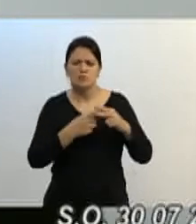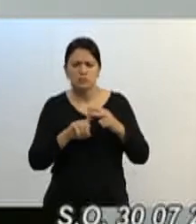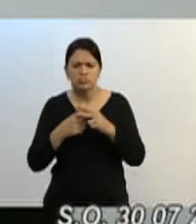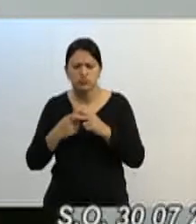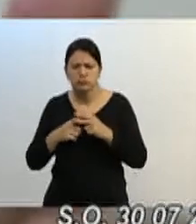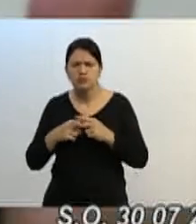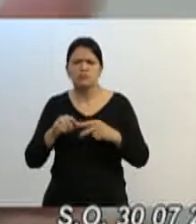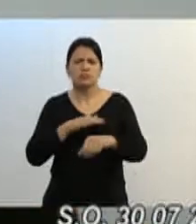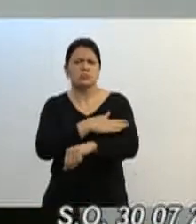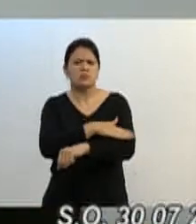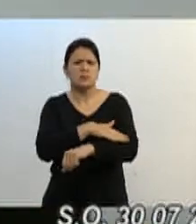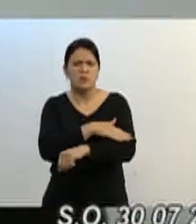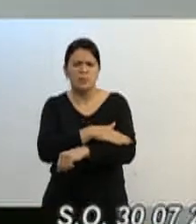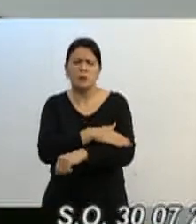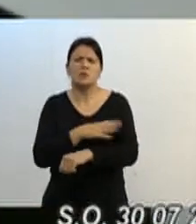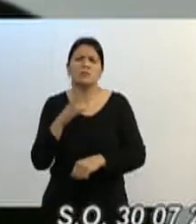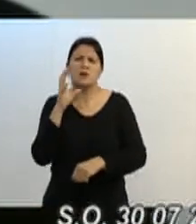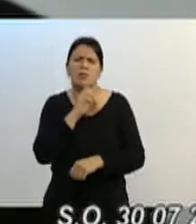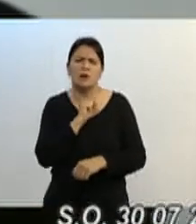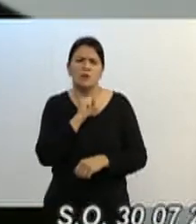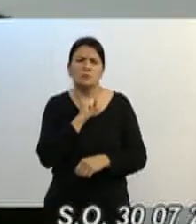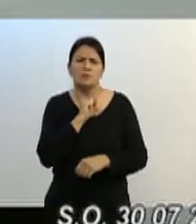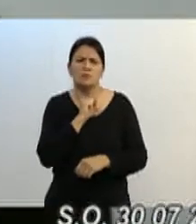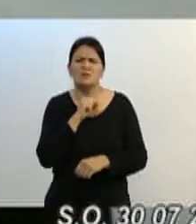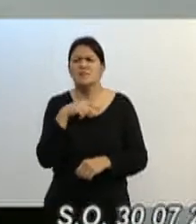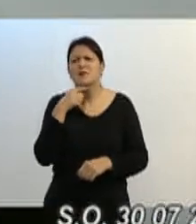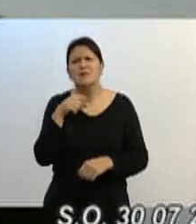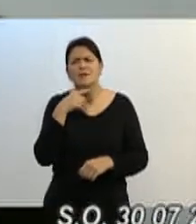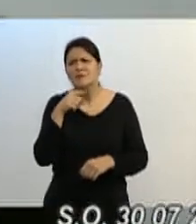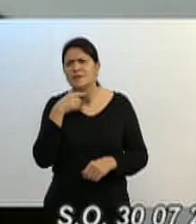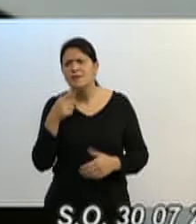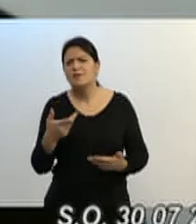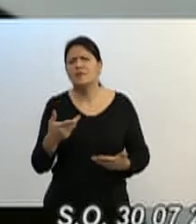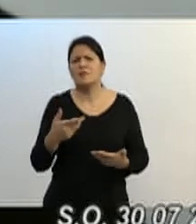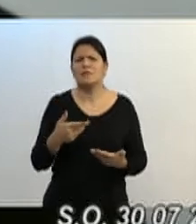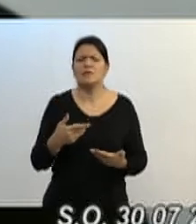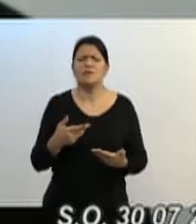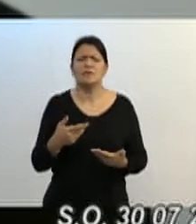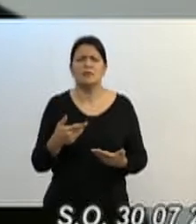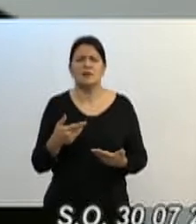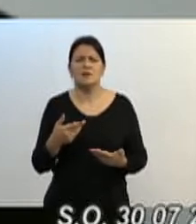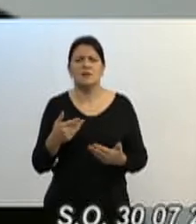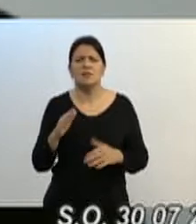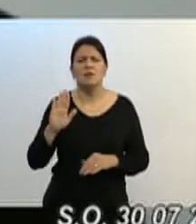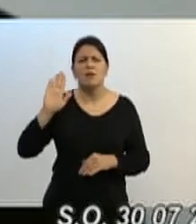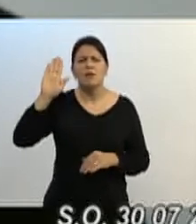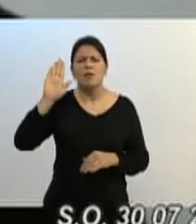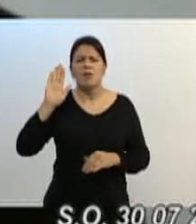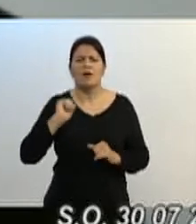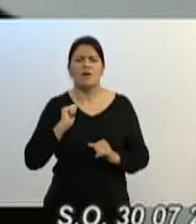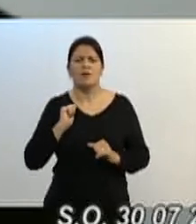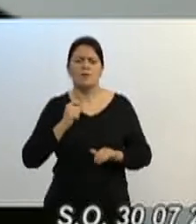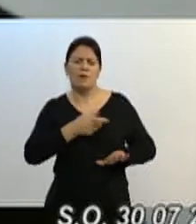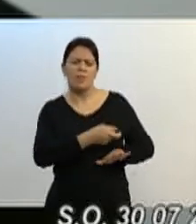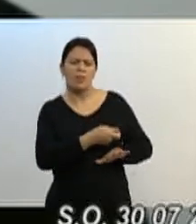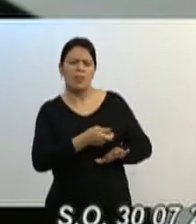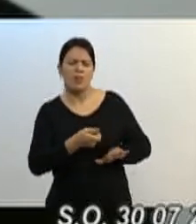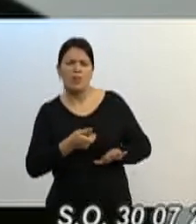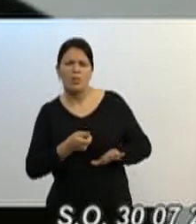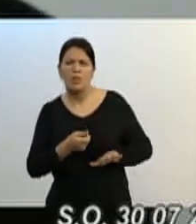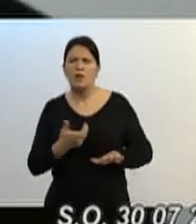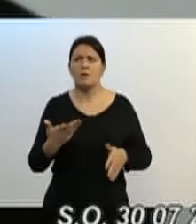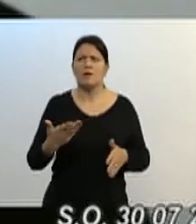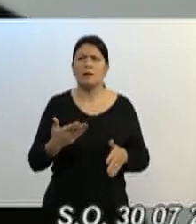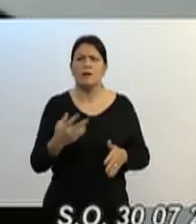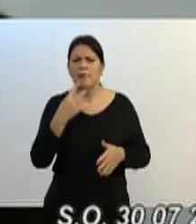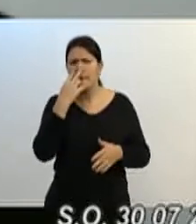possível, e não adianta, assim, pré-candidatos ou até candidatos que mandam fake, governo, mandando, ah, aparece na época